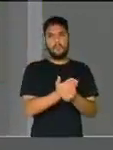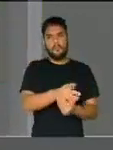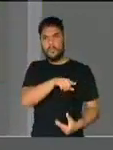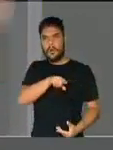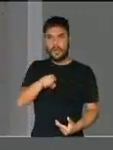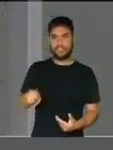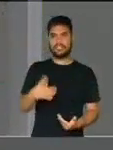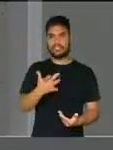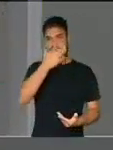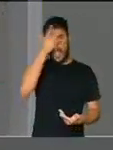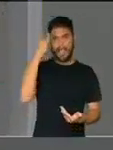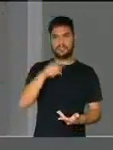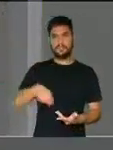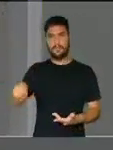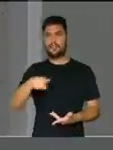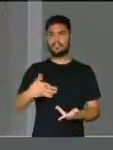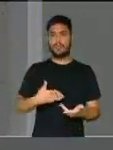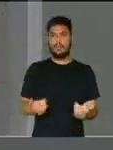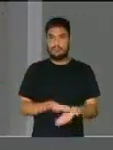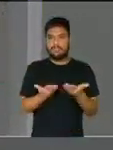esses sócios da criminalidade.